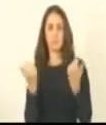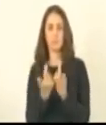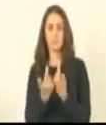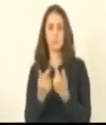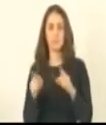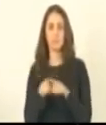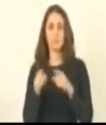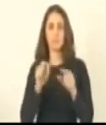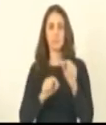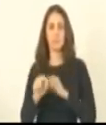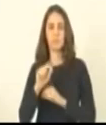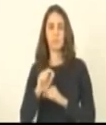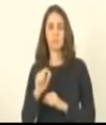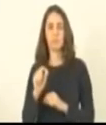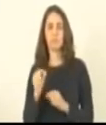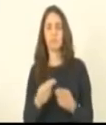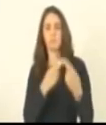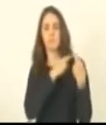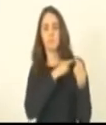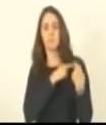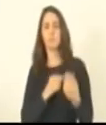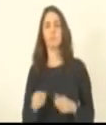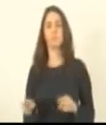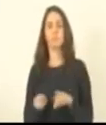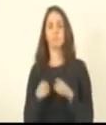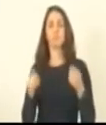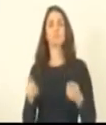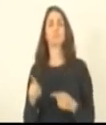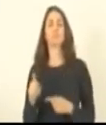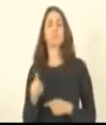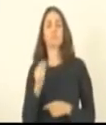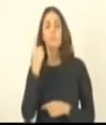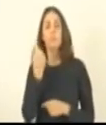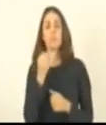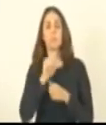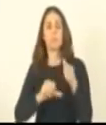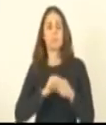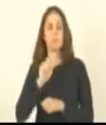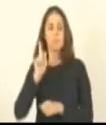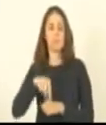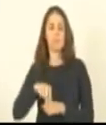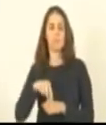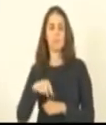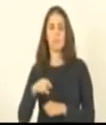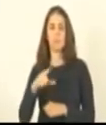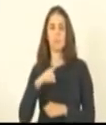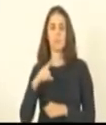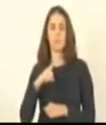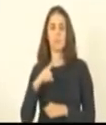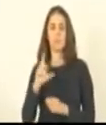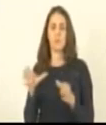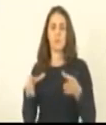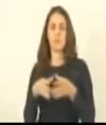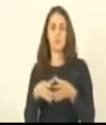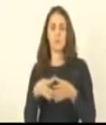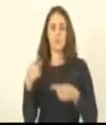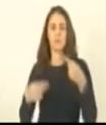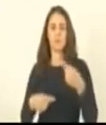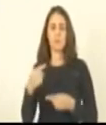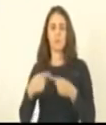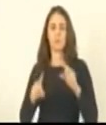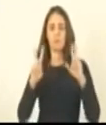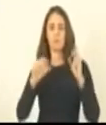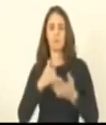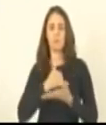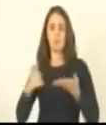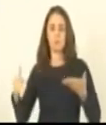redefine atribuições das mesmas uma das mudanças é o retorno do colegiado de políticas sobre